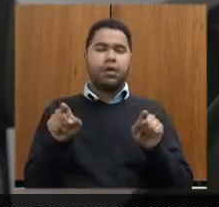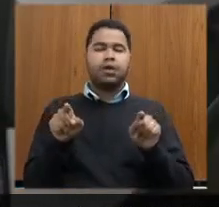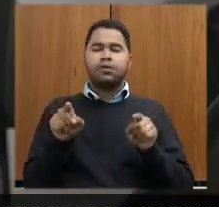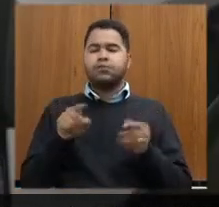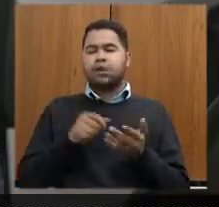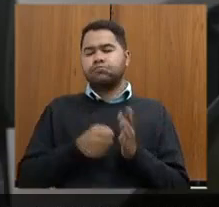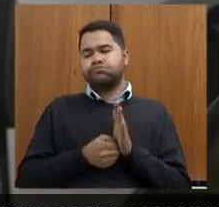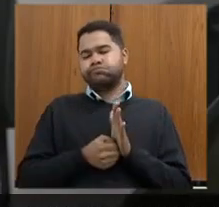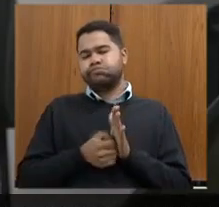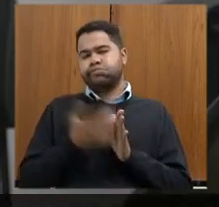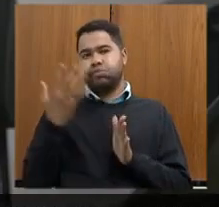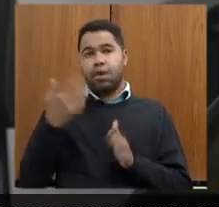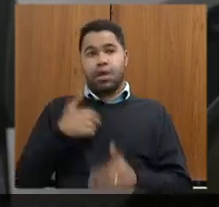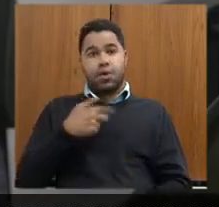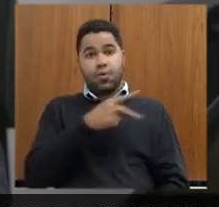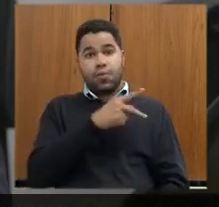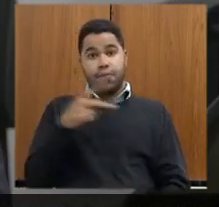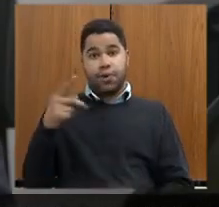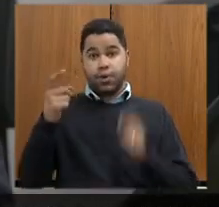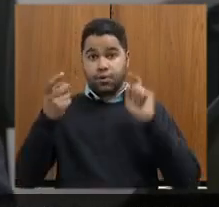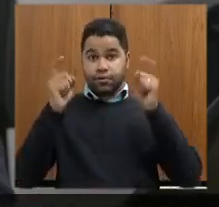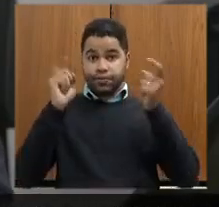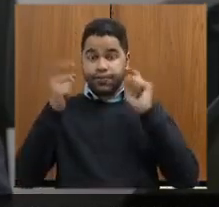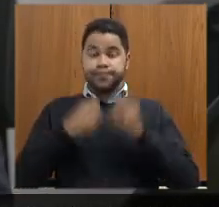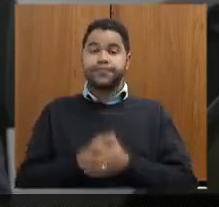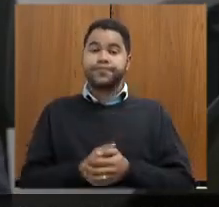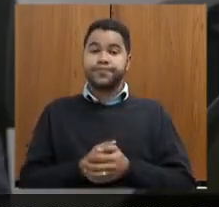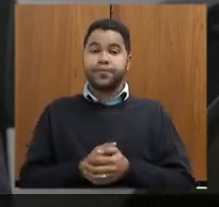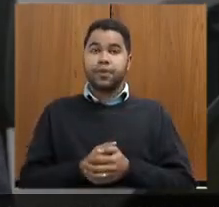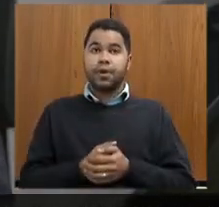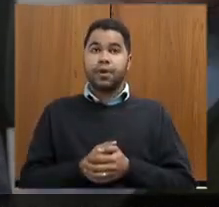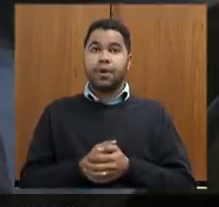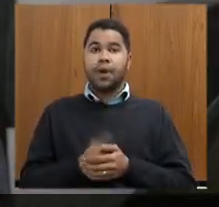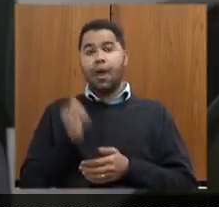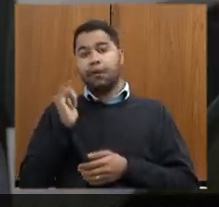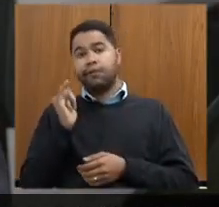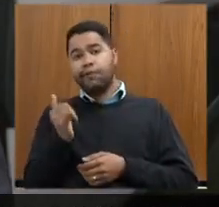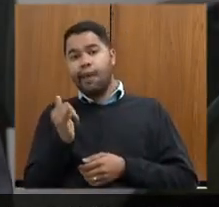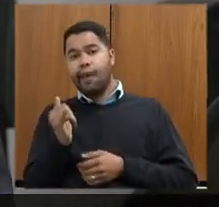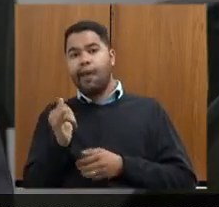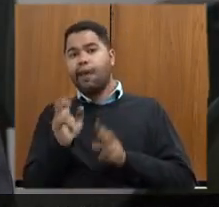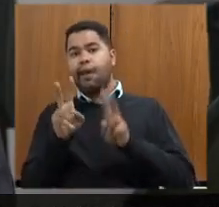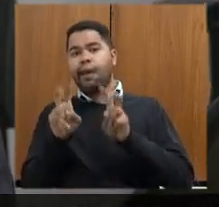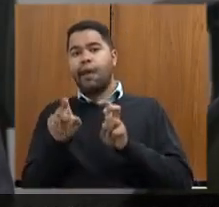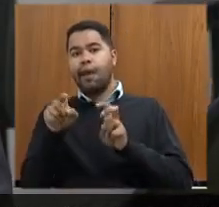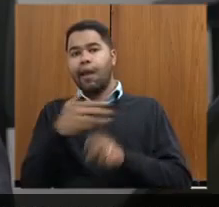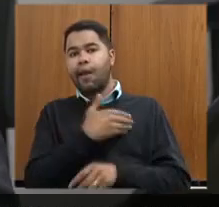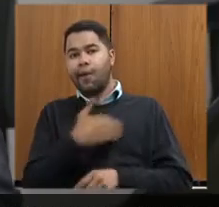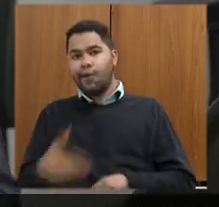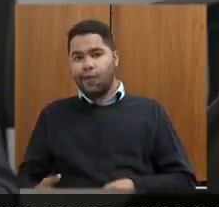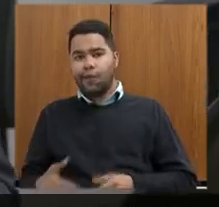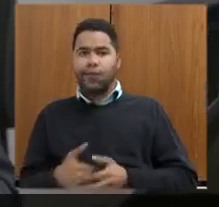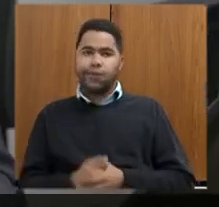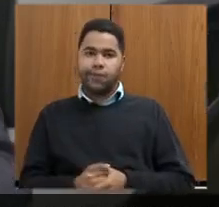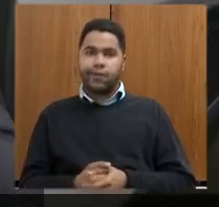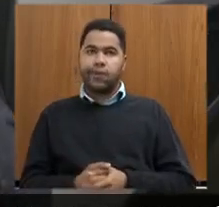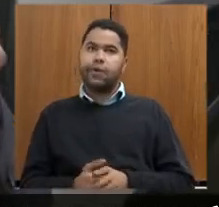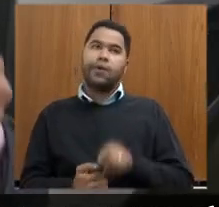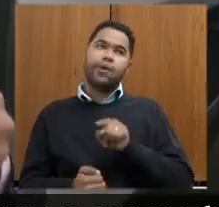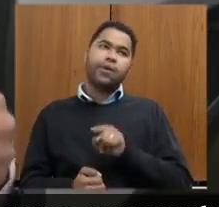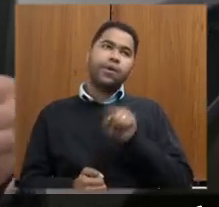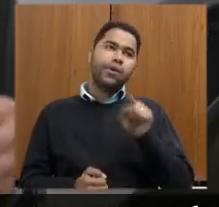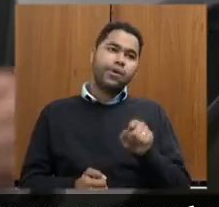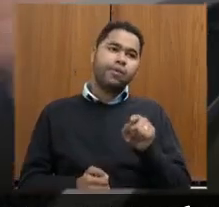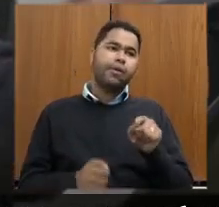o que acontece você tem que presidir a reunião e aí há uma colocação aqui em relação ao governo há uma